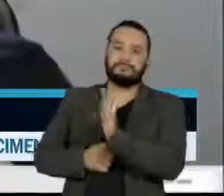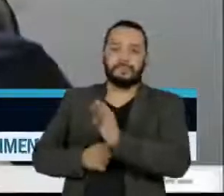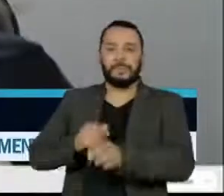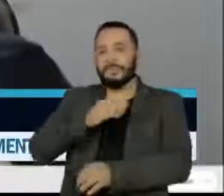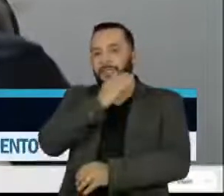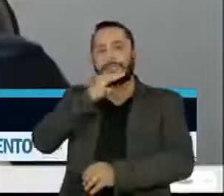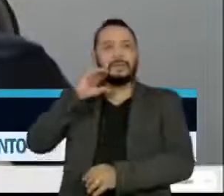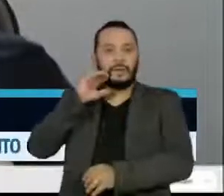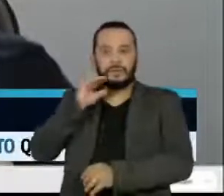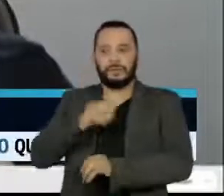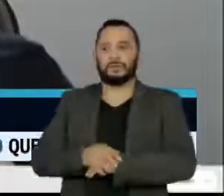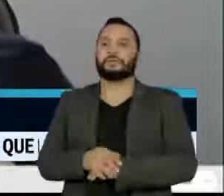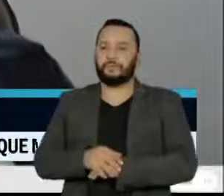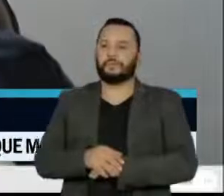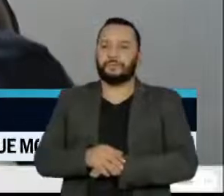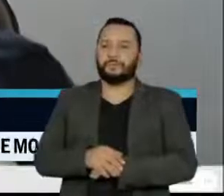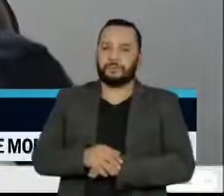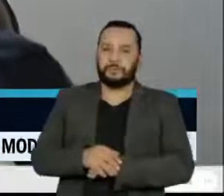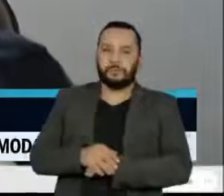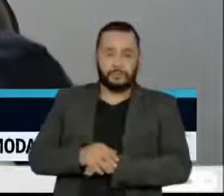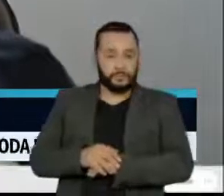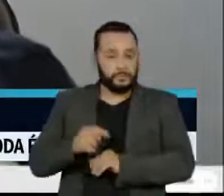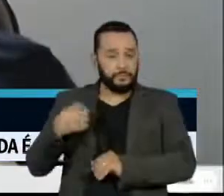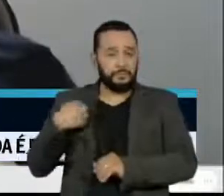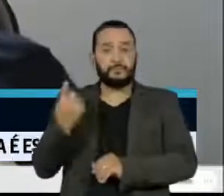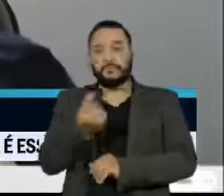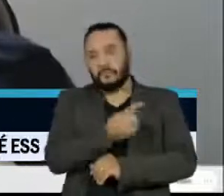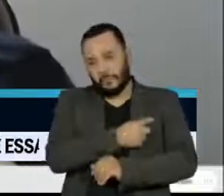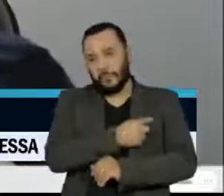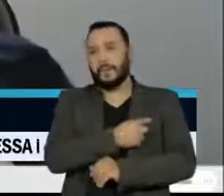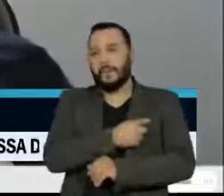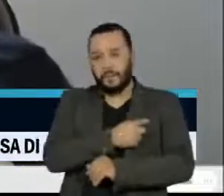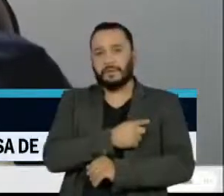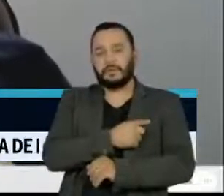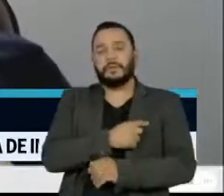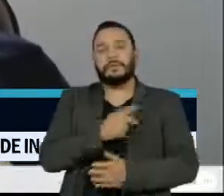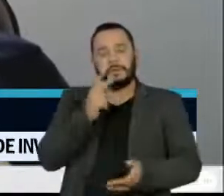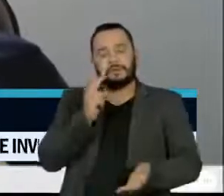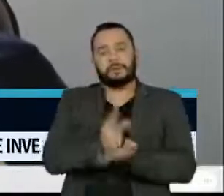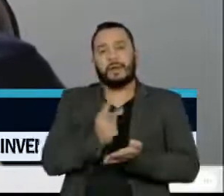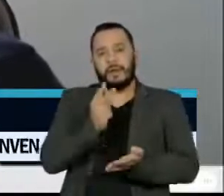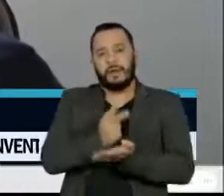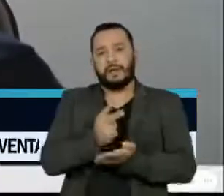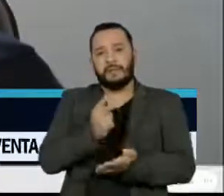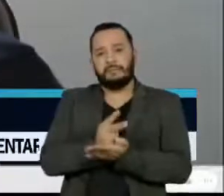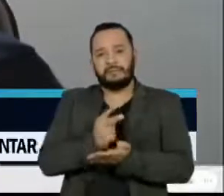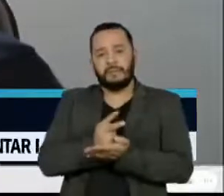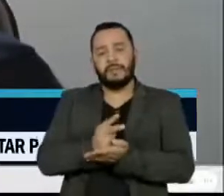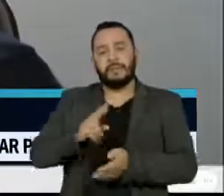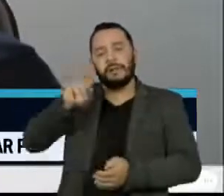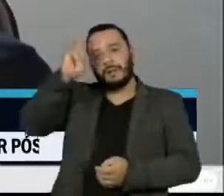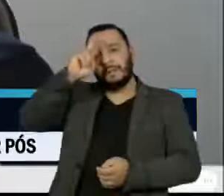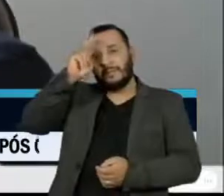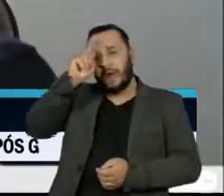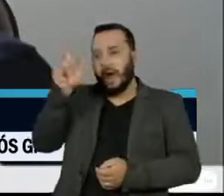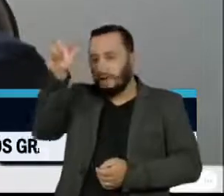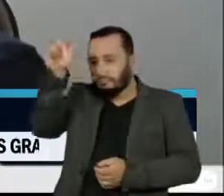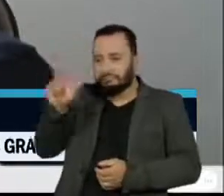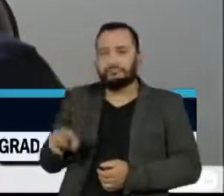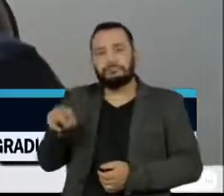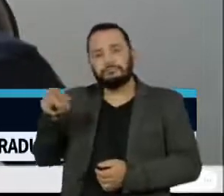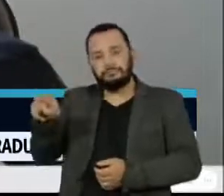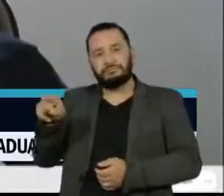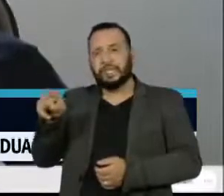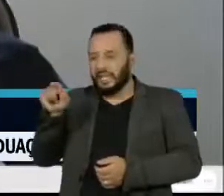Mas este plenário terá, e isso é certo, para sempre, a força da presença moral e